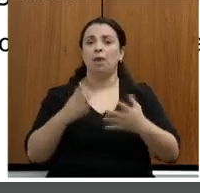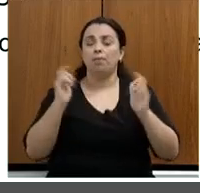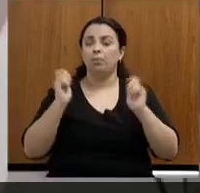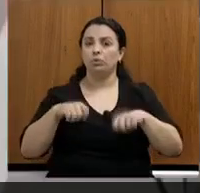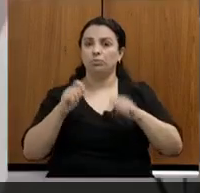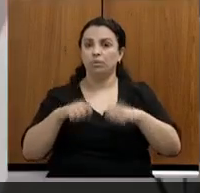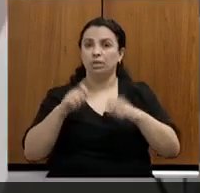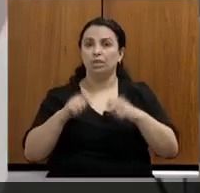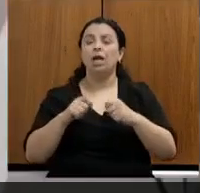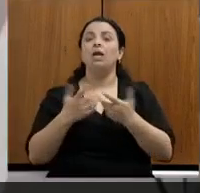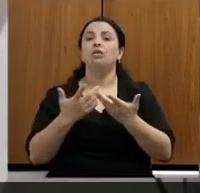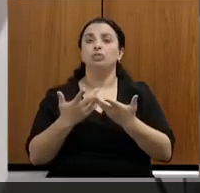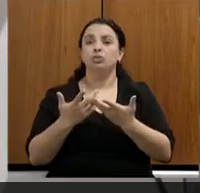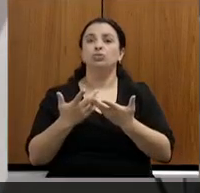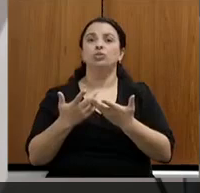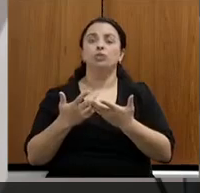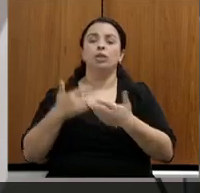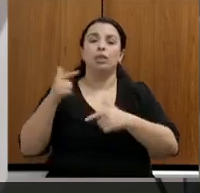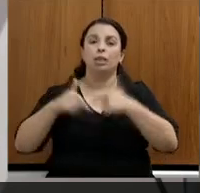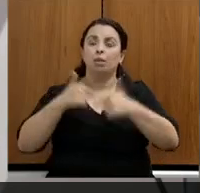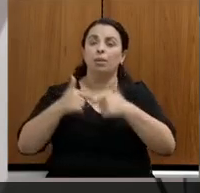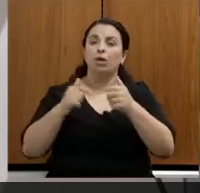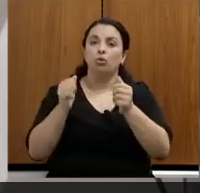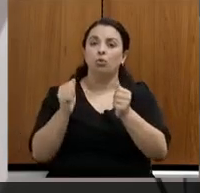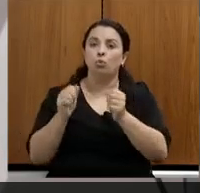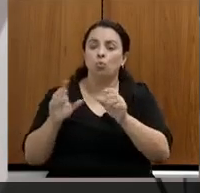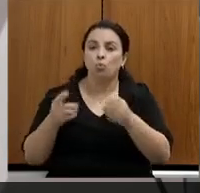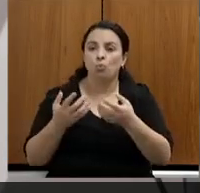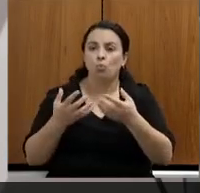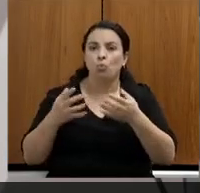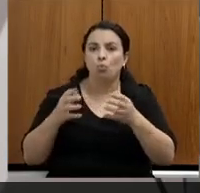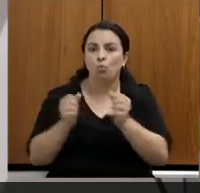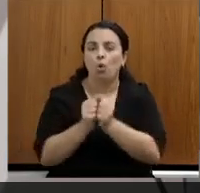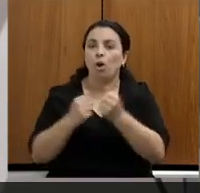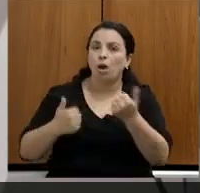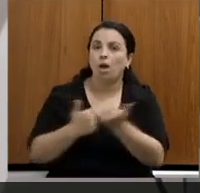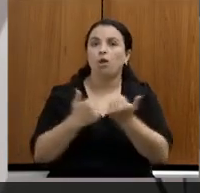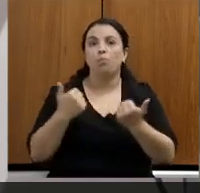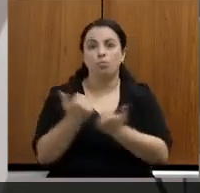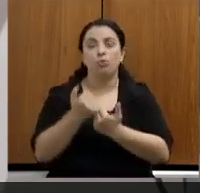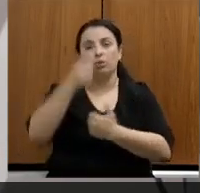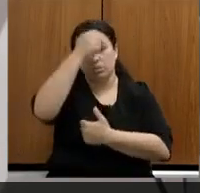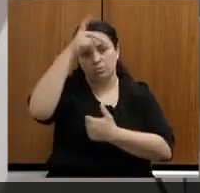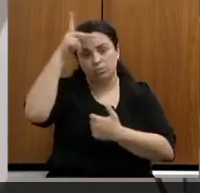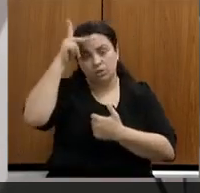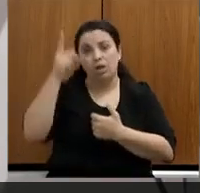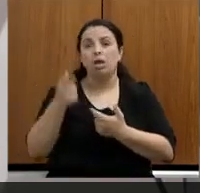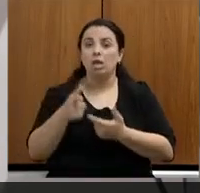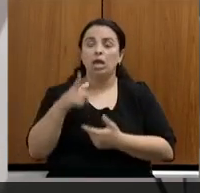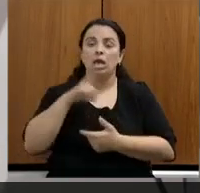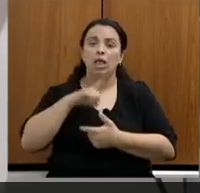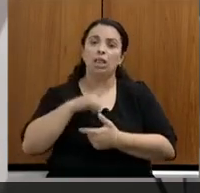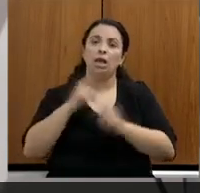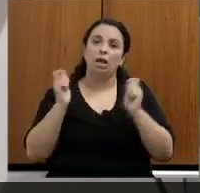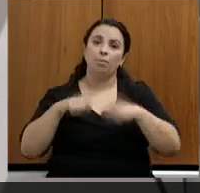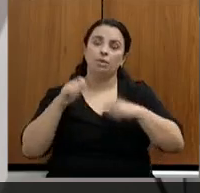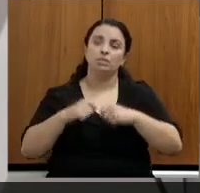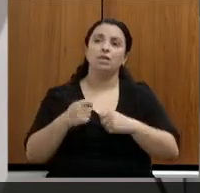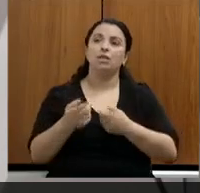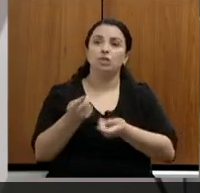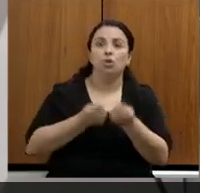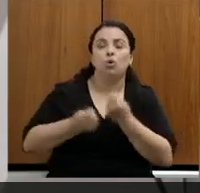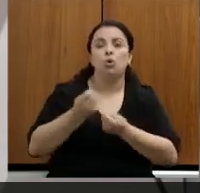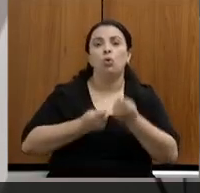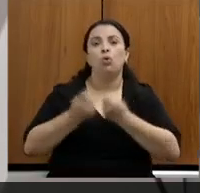conjunta de vários municípios, ganhando tanto a incapacidade econômica de operação de seus sistemas de água, esgoto